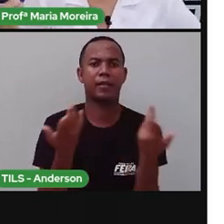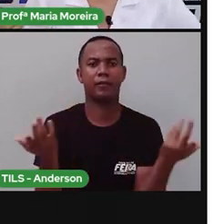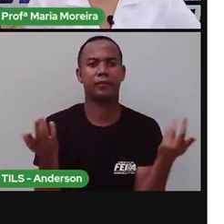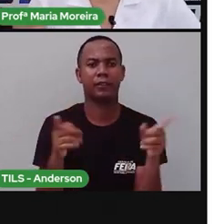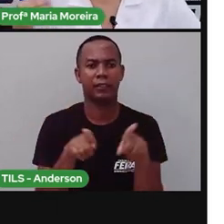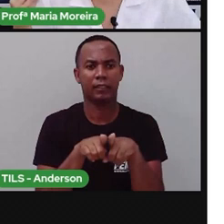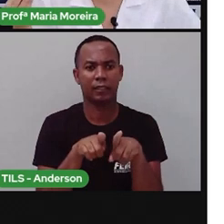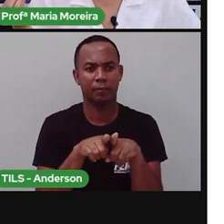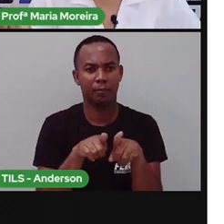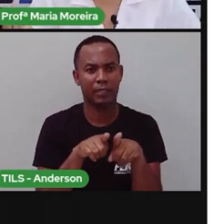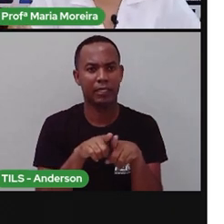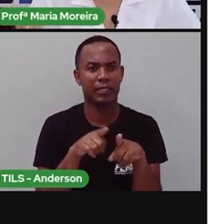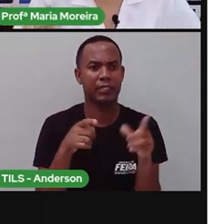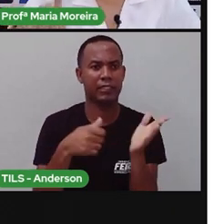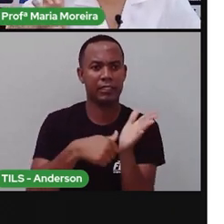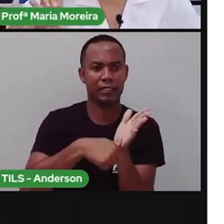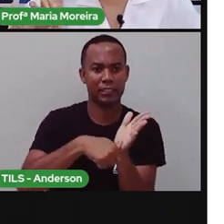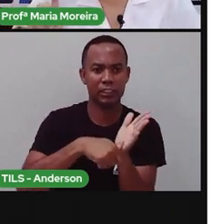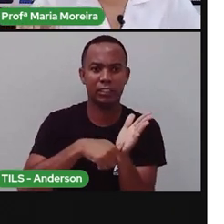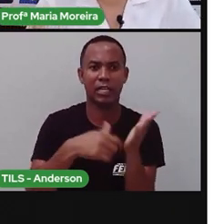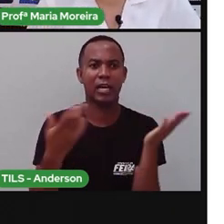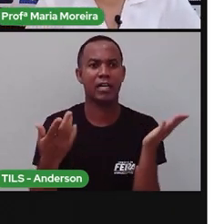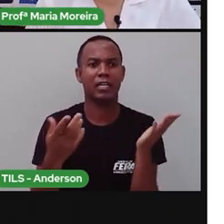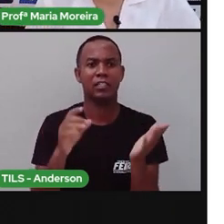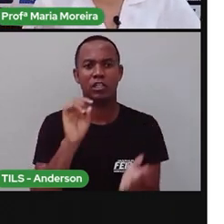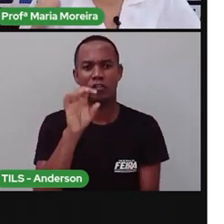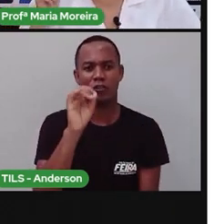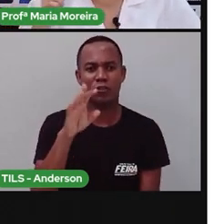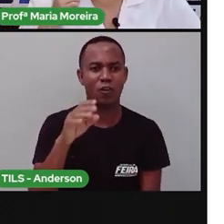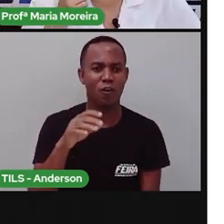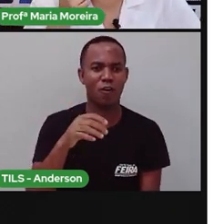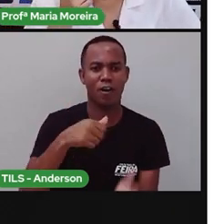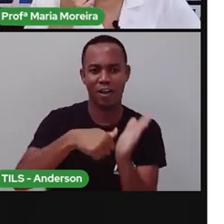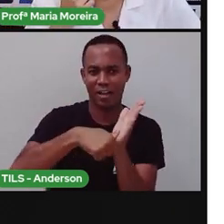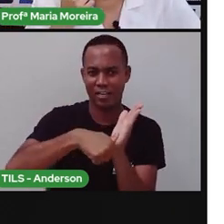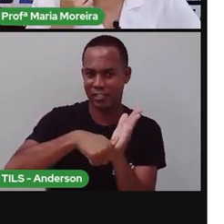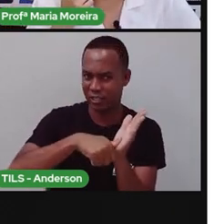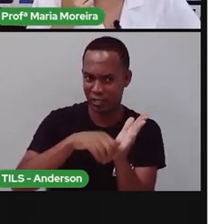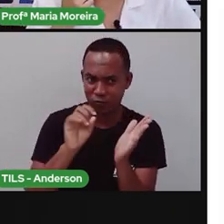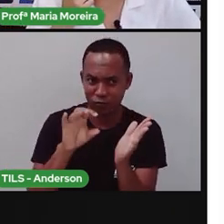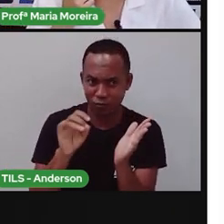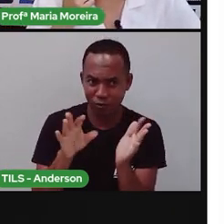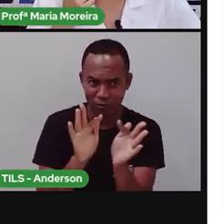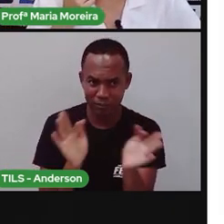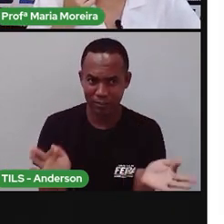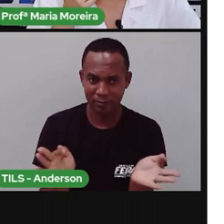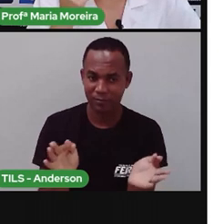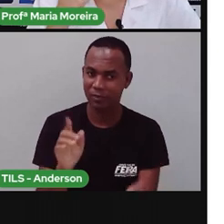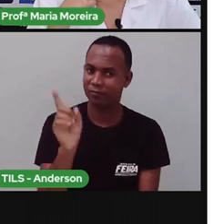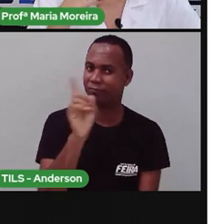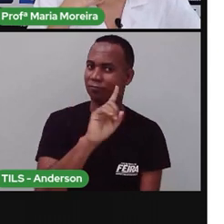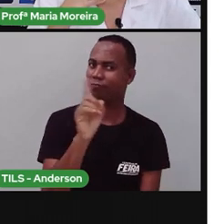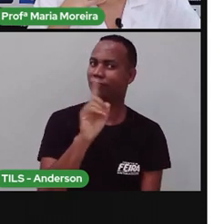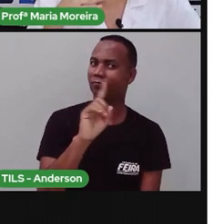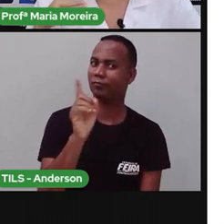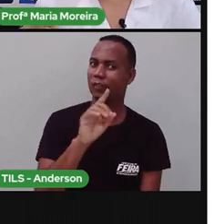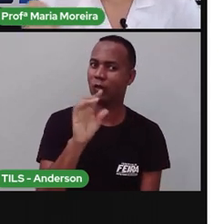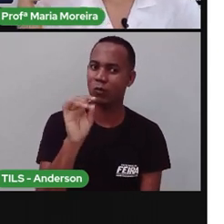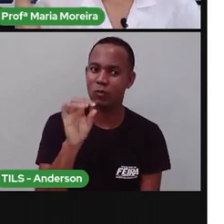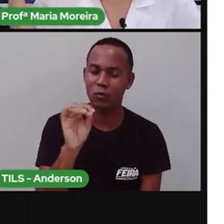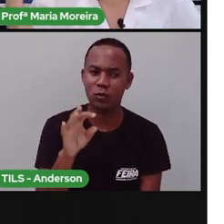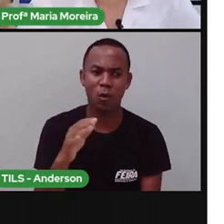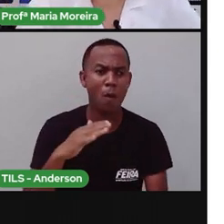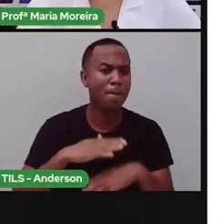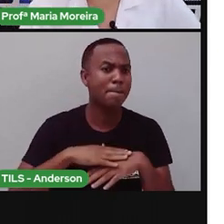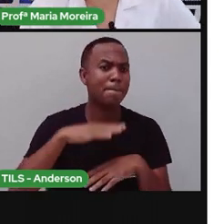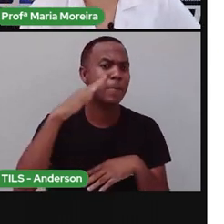é identidade. Será que identidade, Anderson, é só o nosso RG que a gente aprendeu aí na aula passada? Será que é só isso? Ou será que